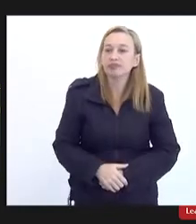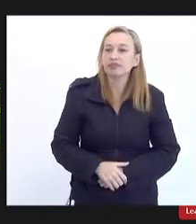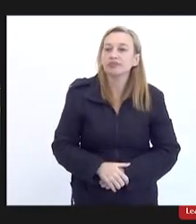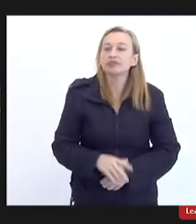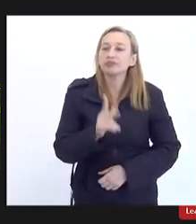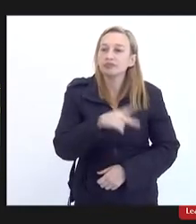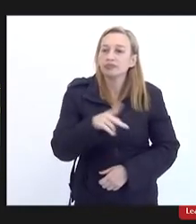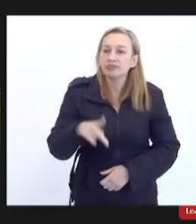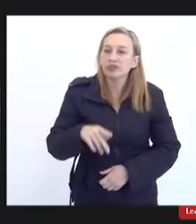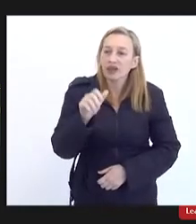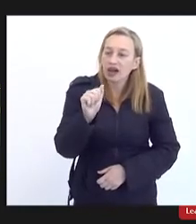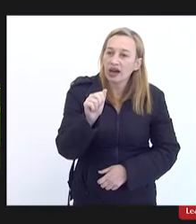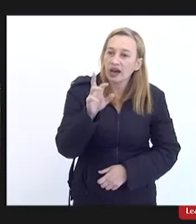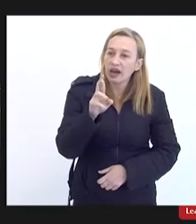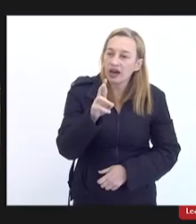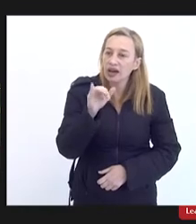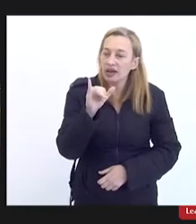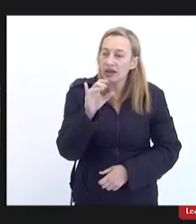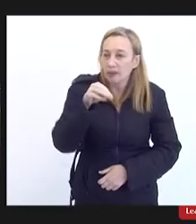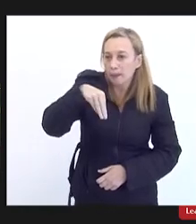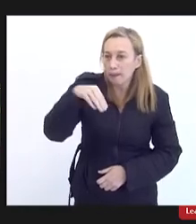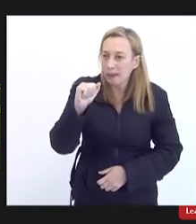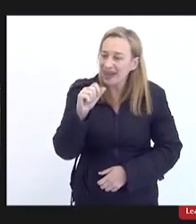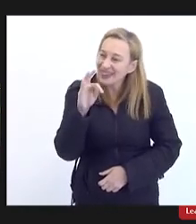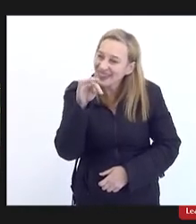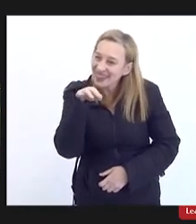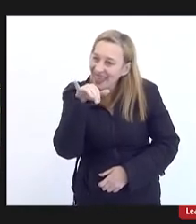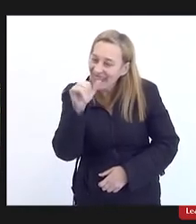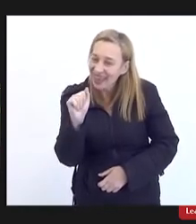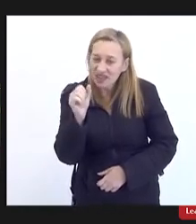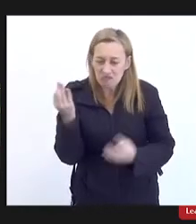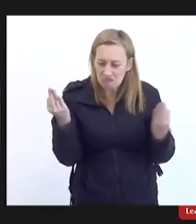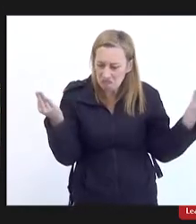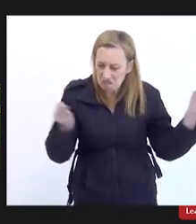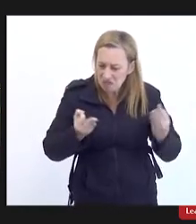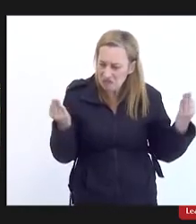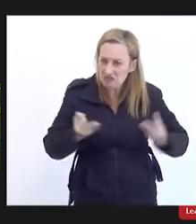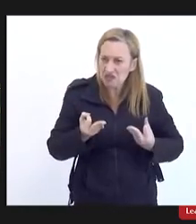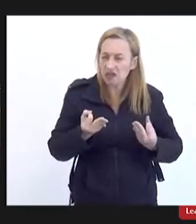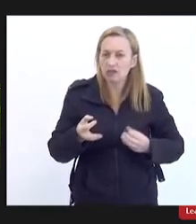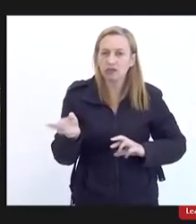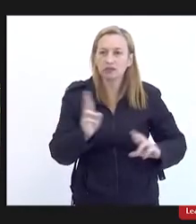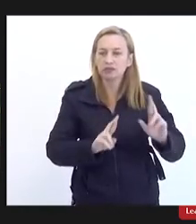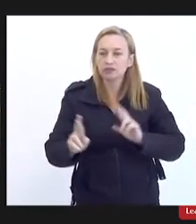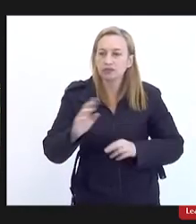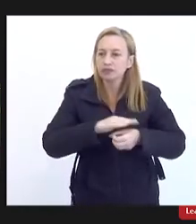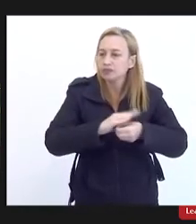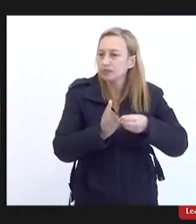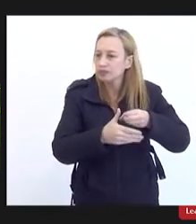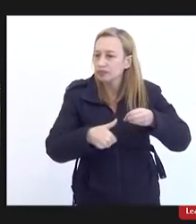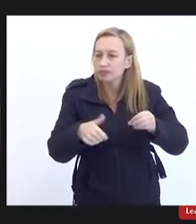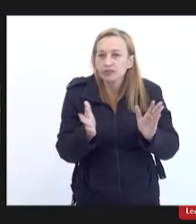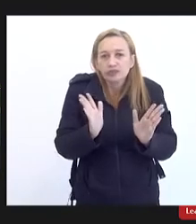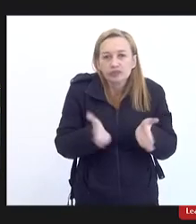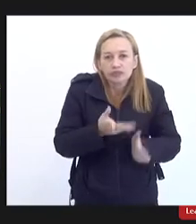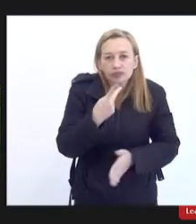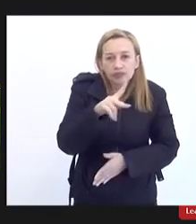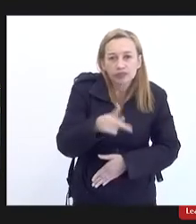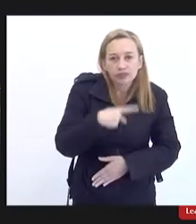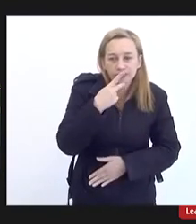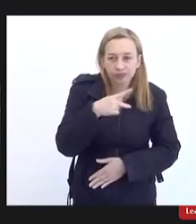o professor Elimateia que foi cirúrgico foi um kitanqui em relação ao saneamento agora na sua fala